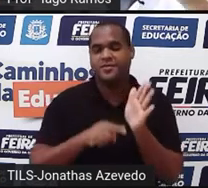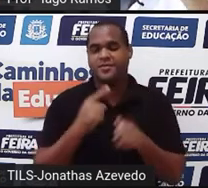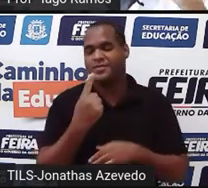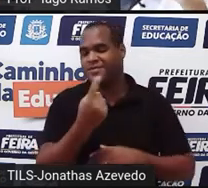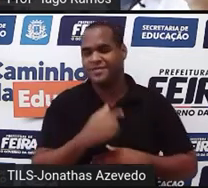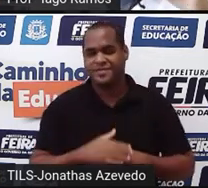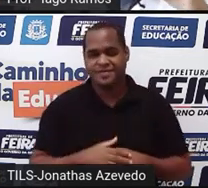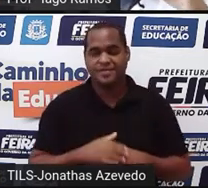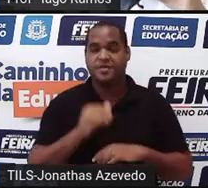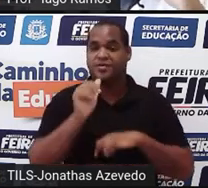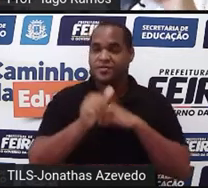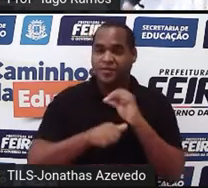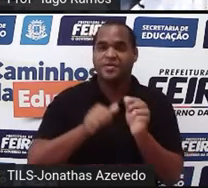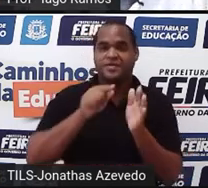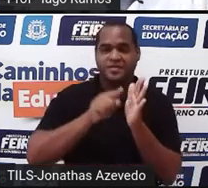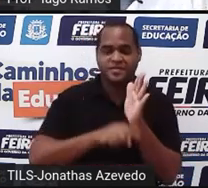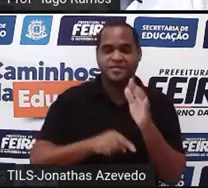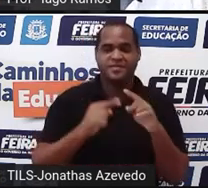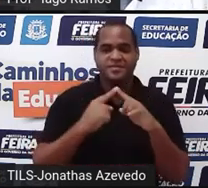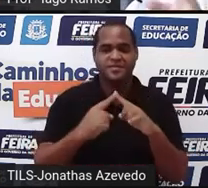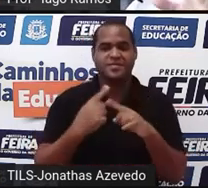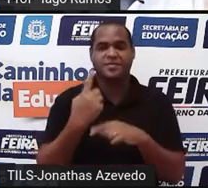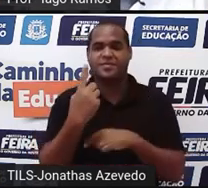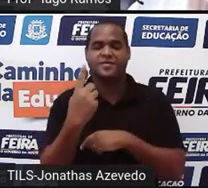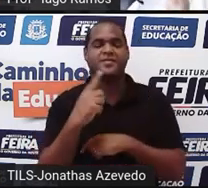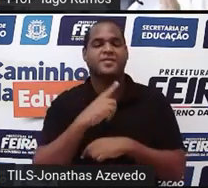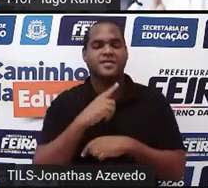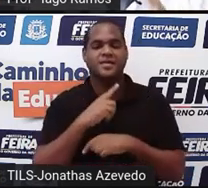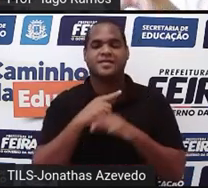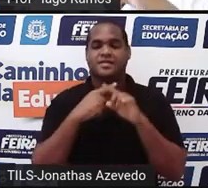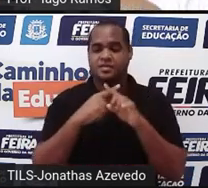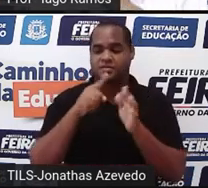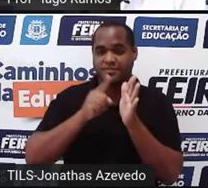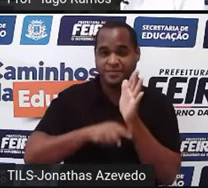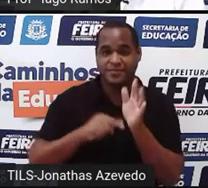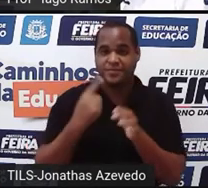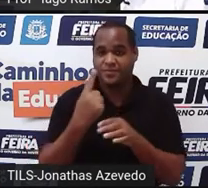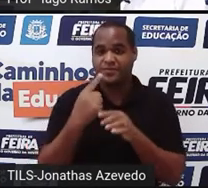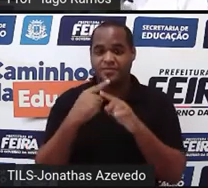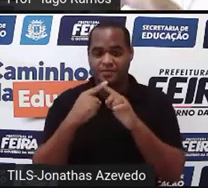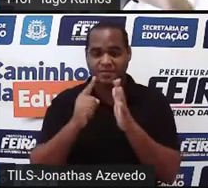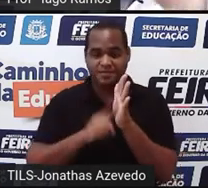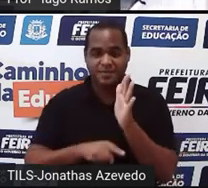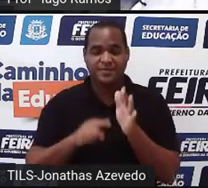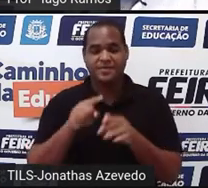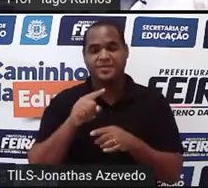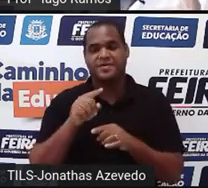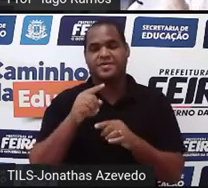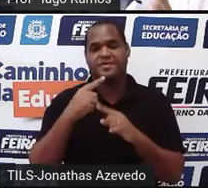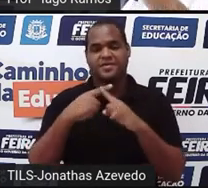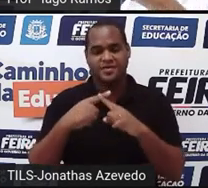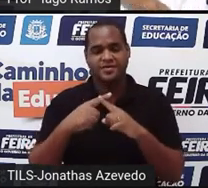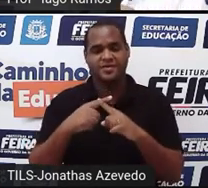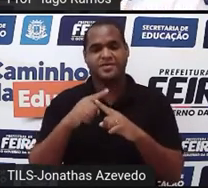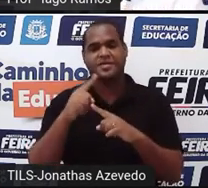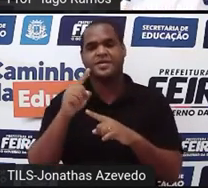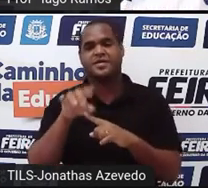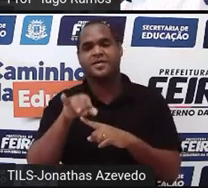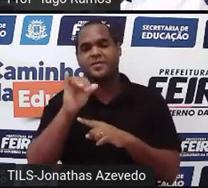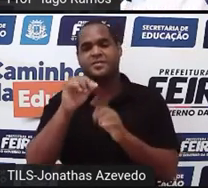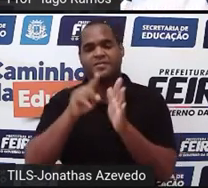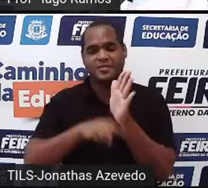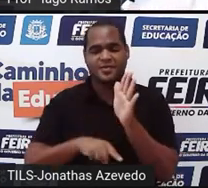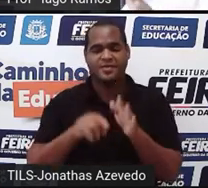Quando eu multiplicar por menos 1, x por menos 1 dá menos x, y por menos 1 menos